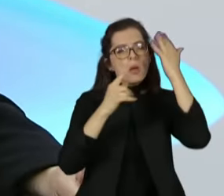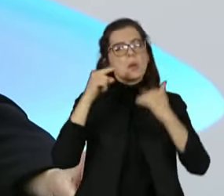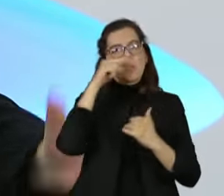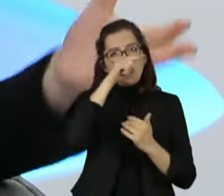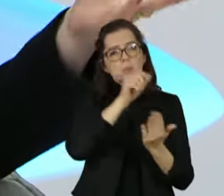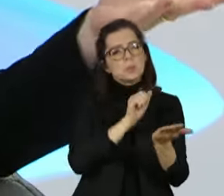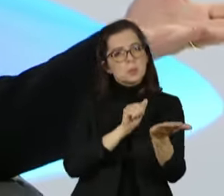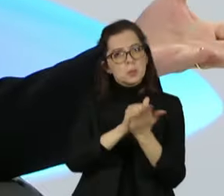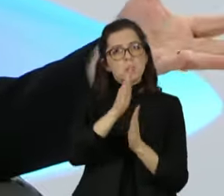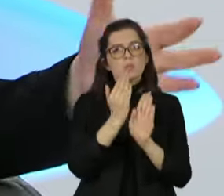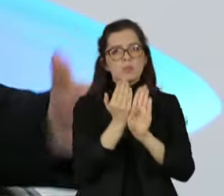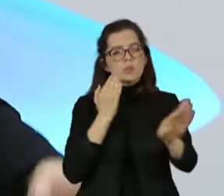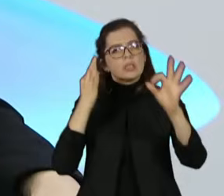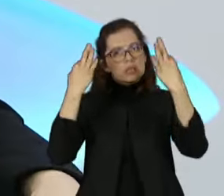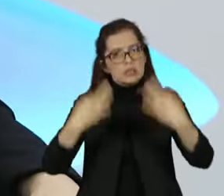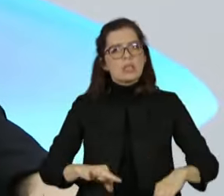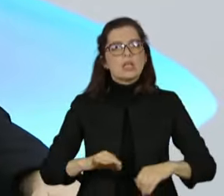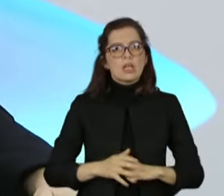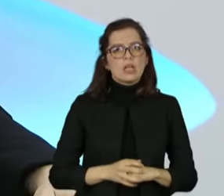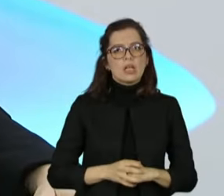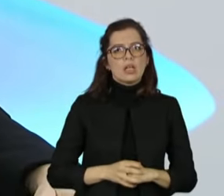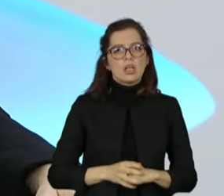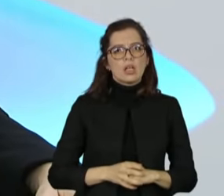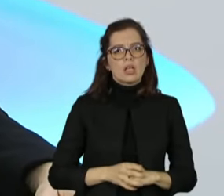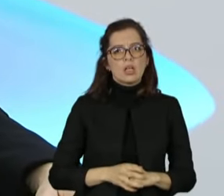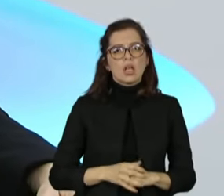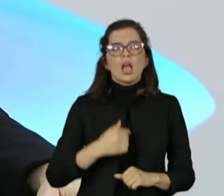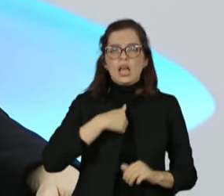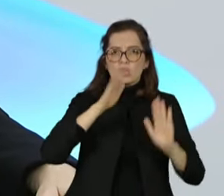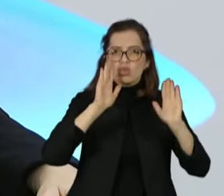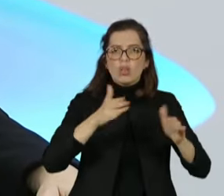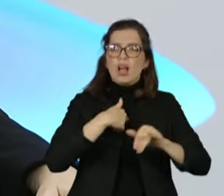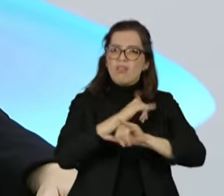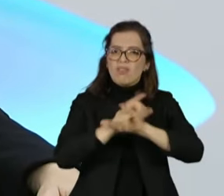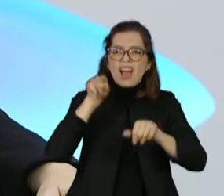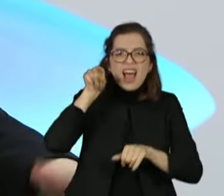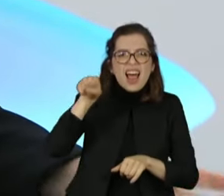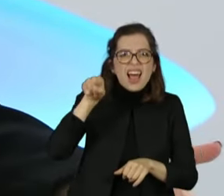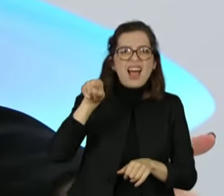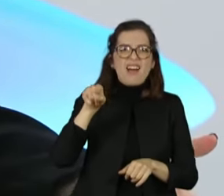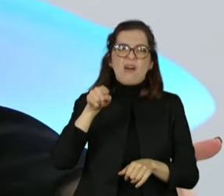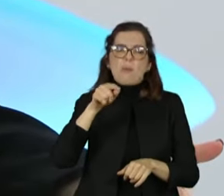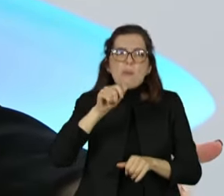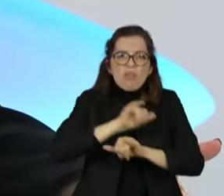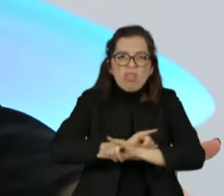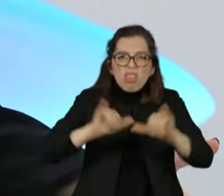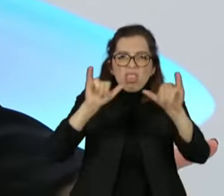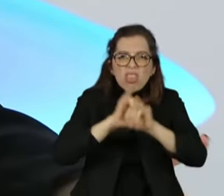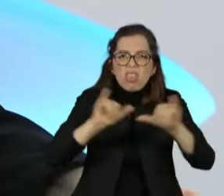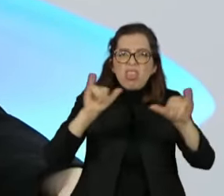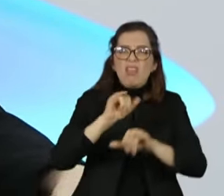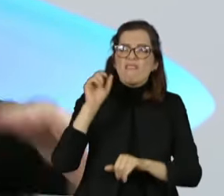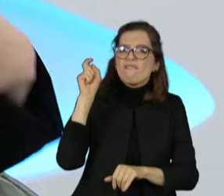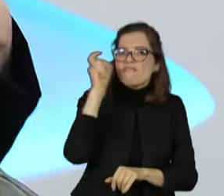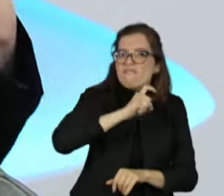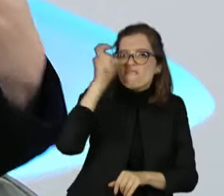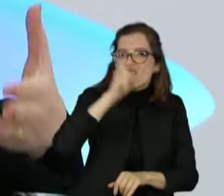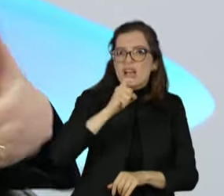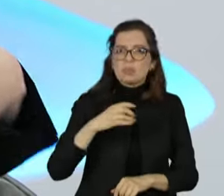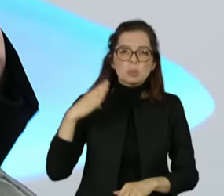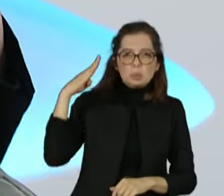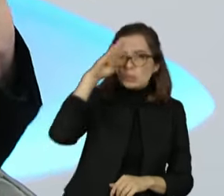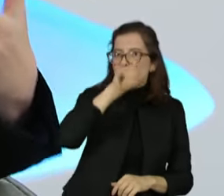desagrava as mulheres brasileiras, me permitam, mas assim, um coronel que além de tudo é um covarde. E eu quero